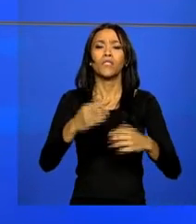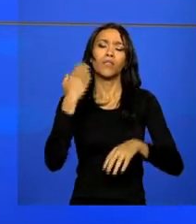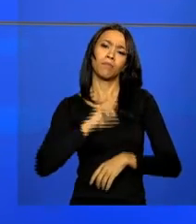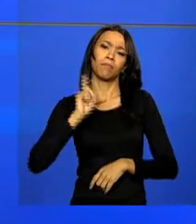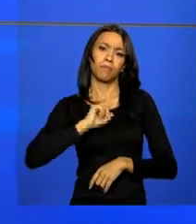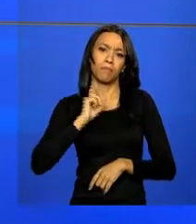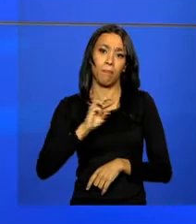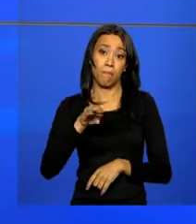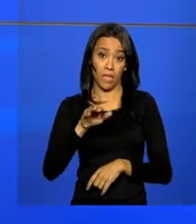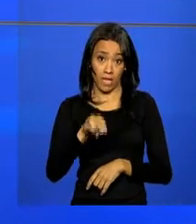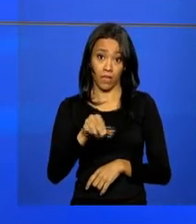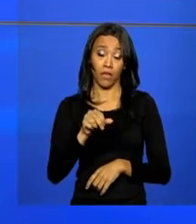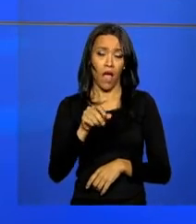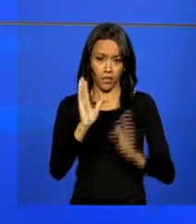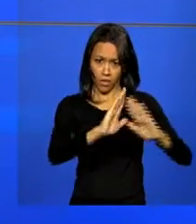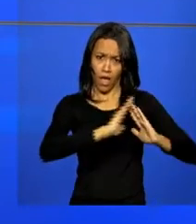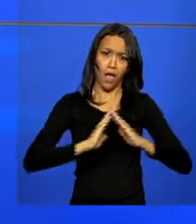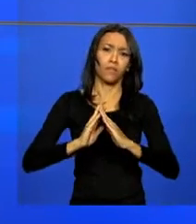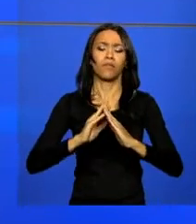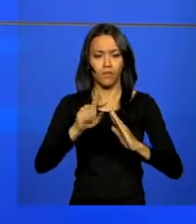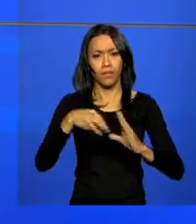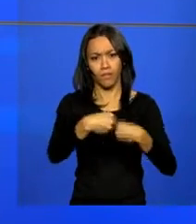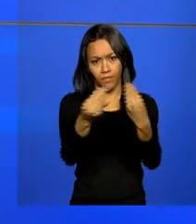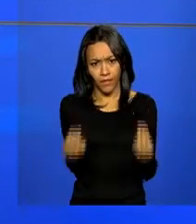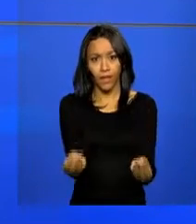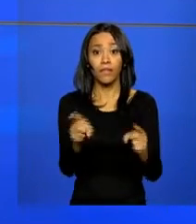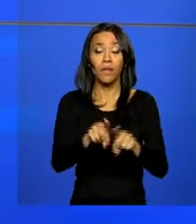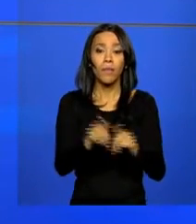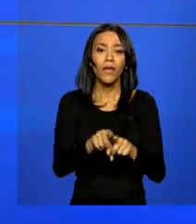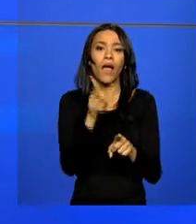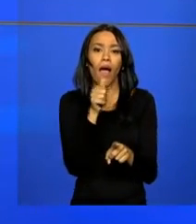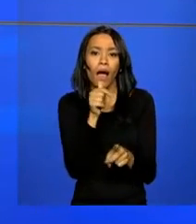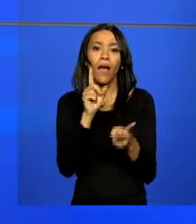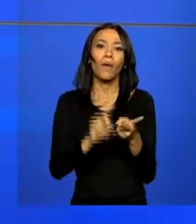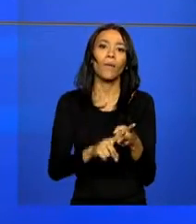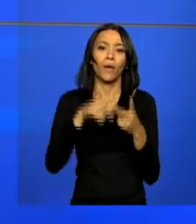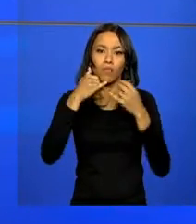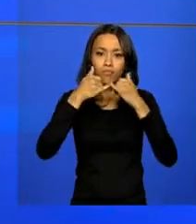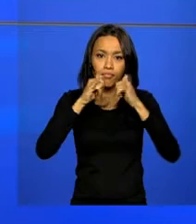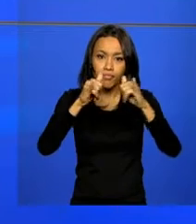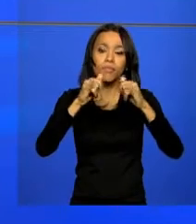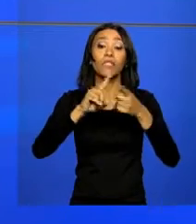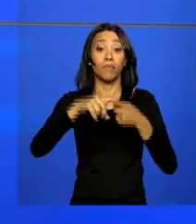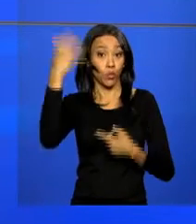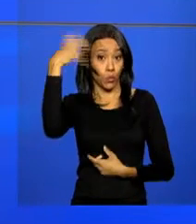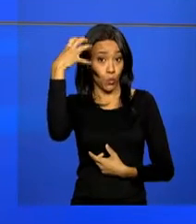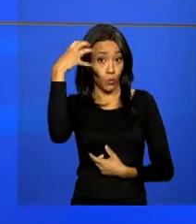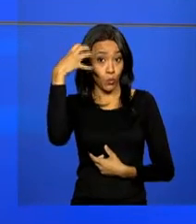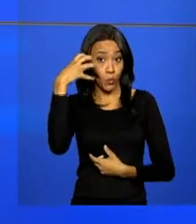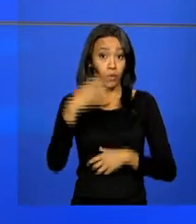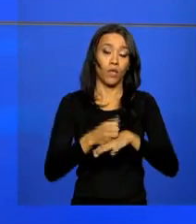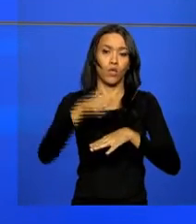casas vão ser entregues com todas as condições para serem habitadas, inclusive com ligações de água, energia elétrica e chuveiros com